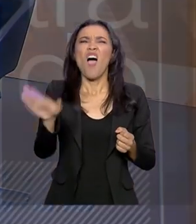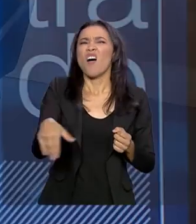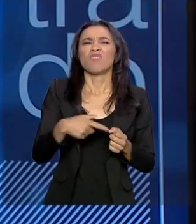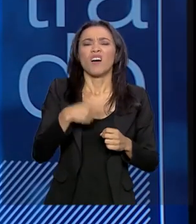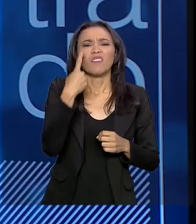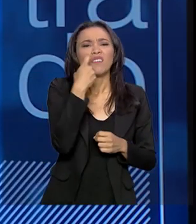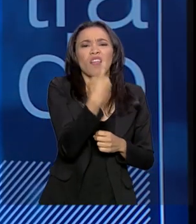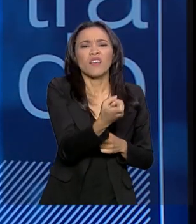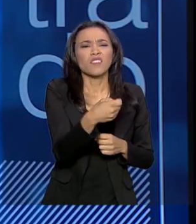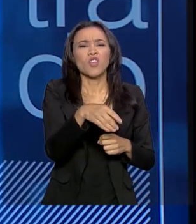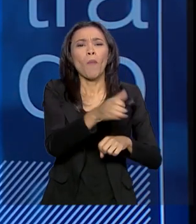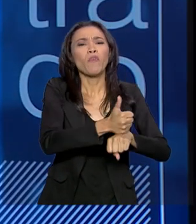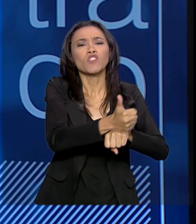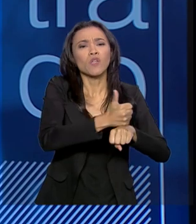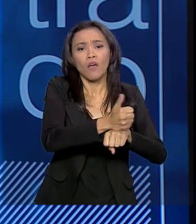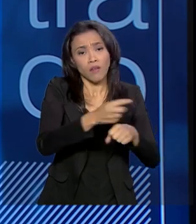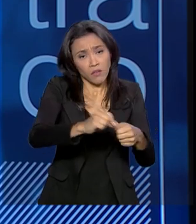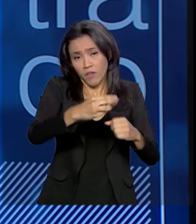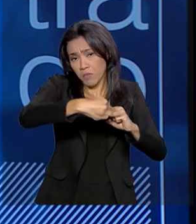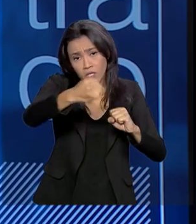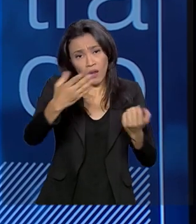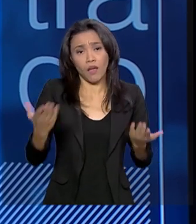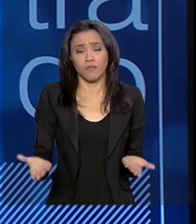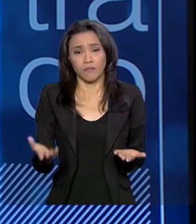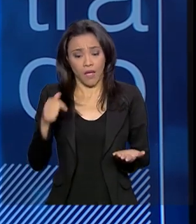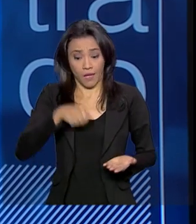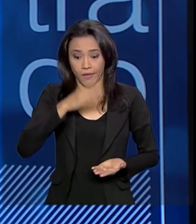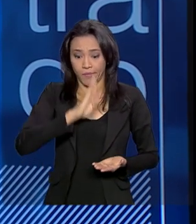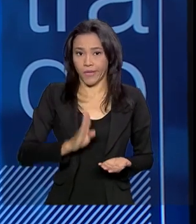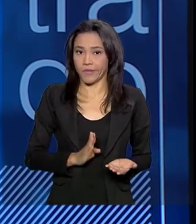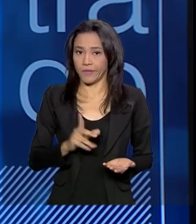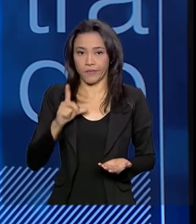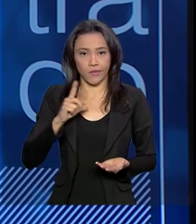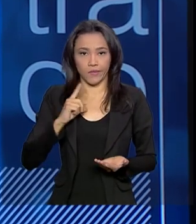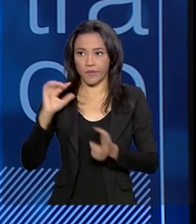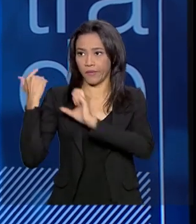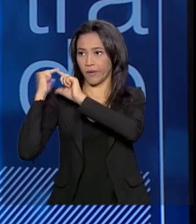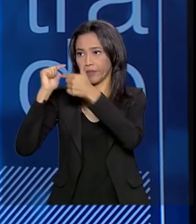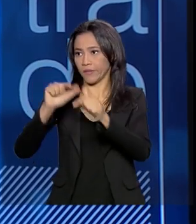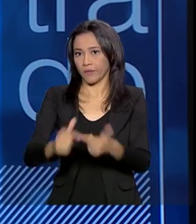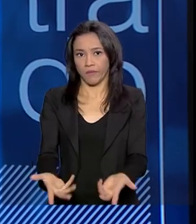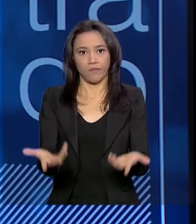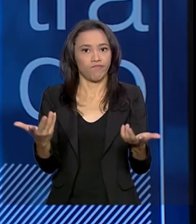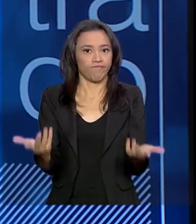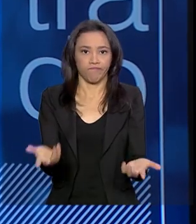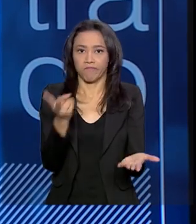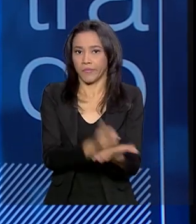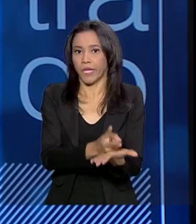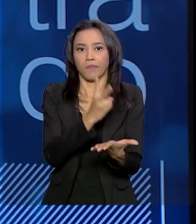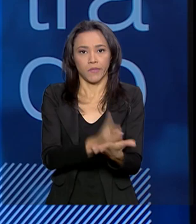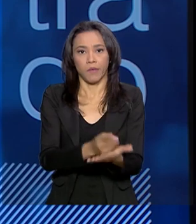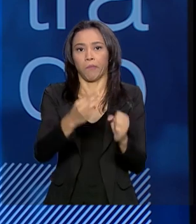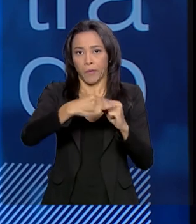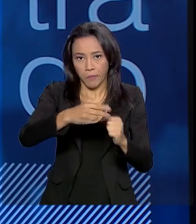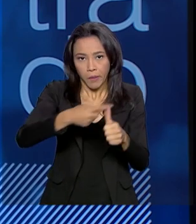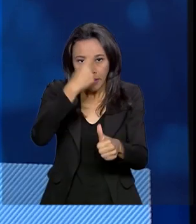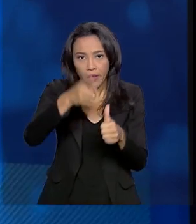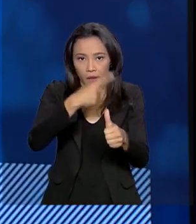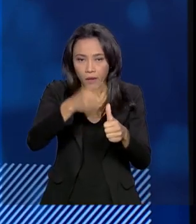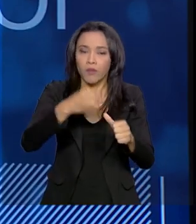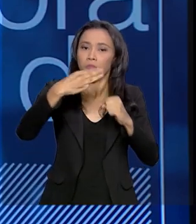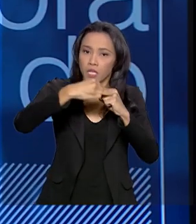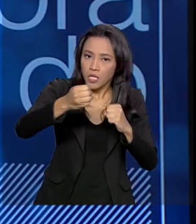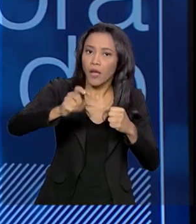carreira profissional, ele faz o mestrado. Aqui no Brasil, a gente tem essa passagem pelo mestrado, depois do